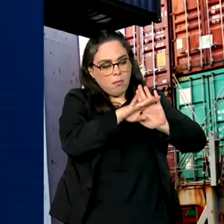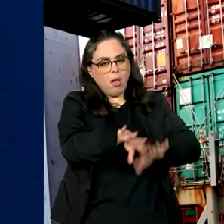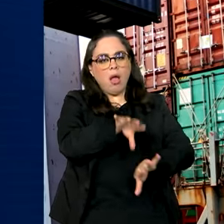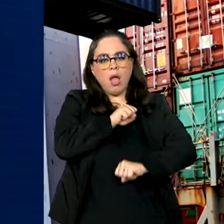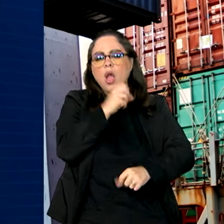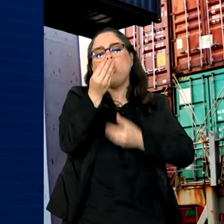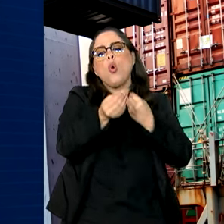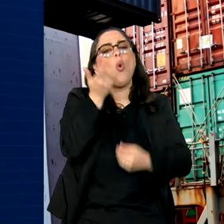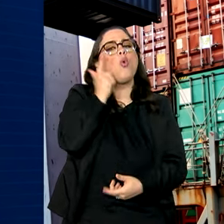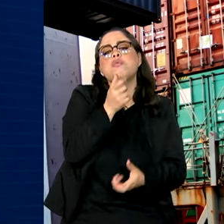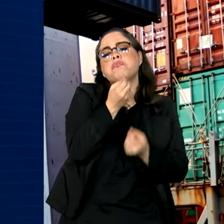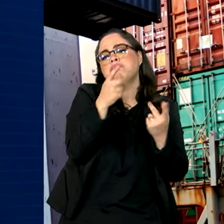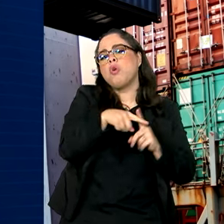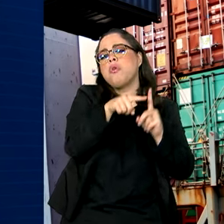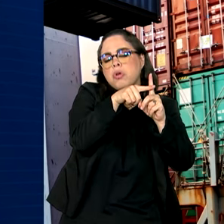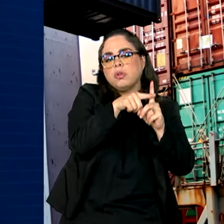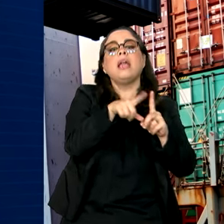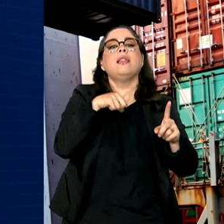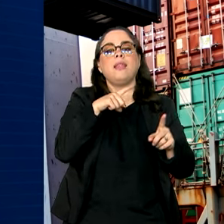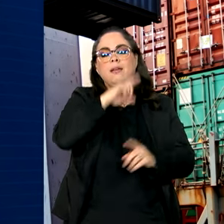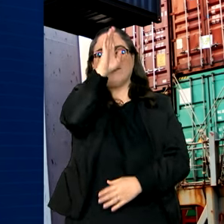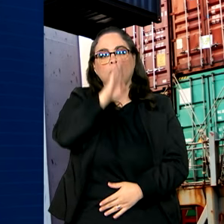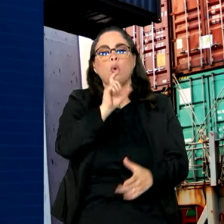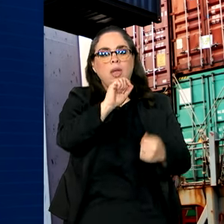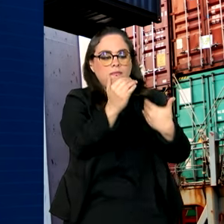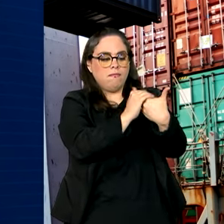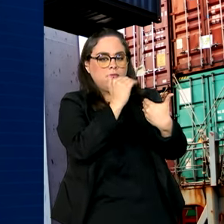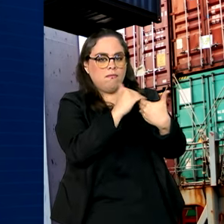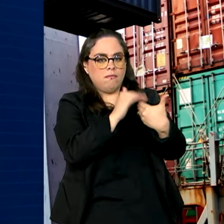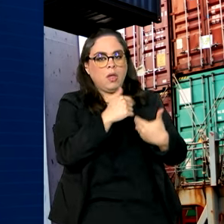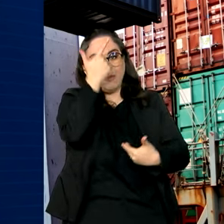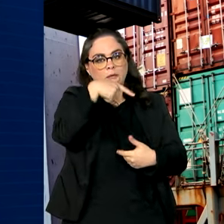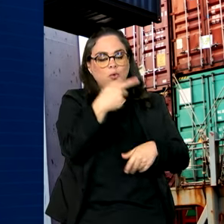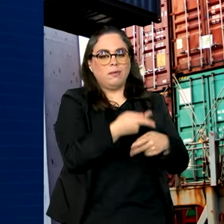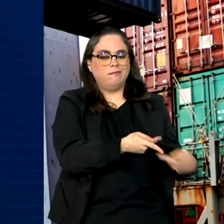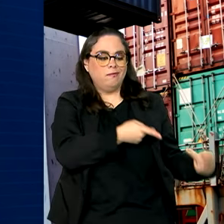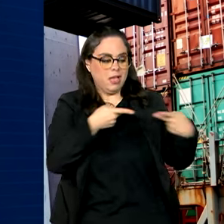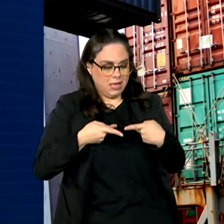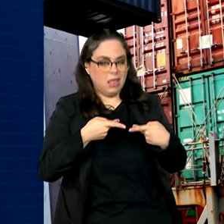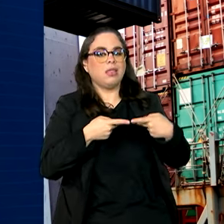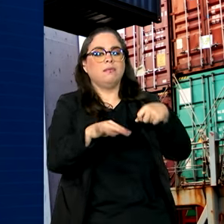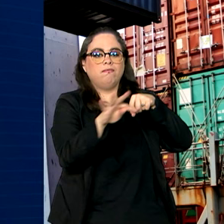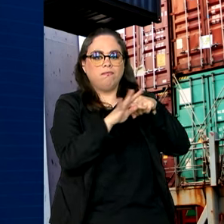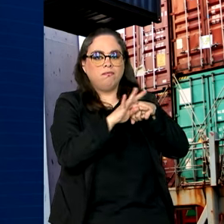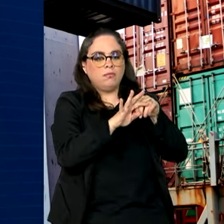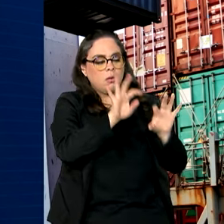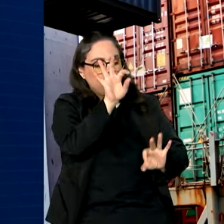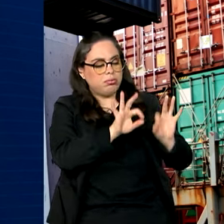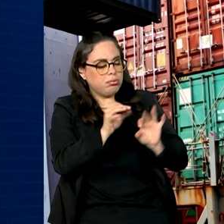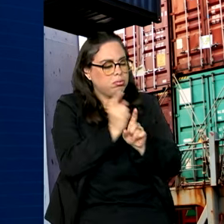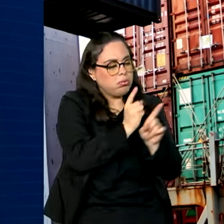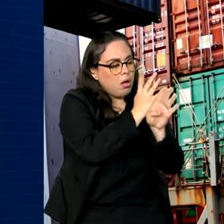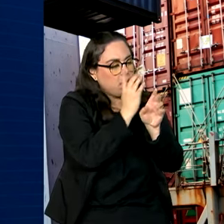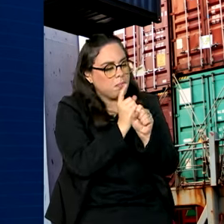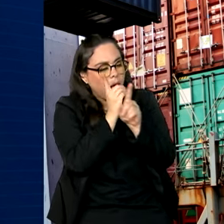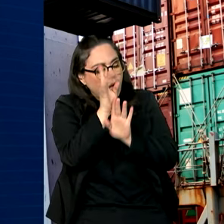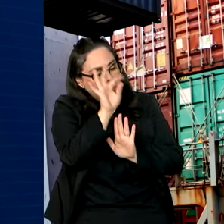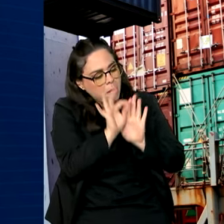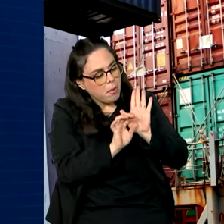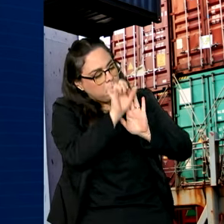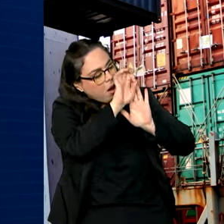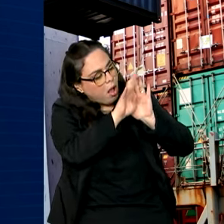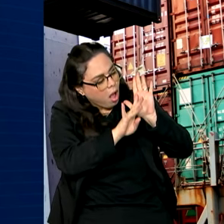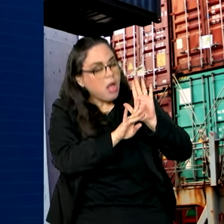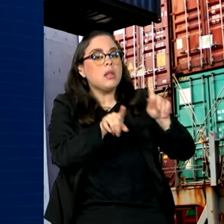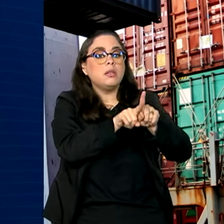gratuitamente uma consultoria que inclui a visita de um técnico para a elaboração de um diagnóstico e orientações